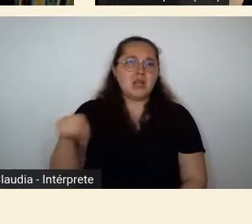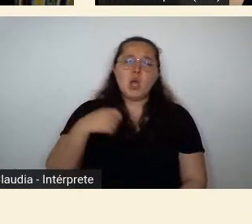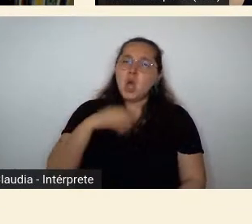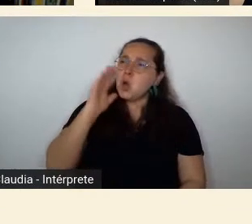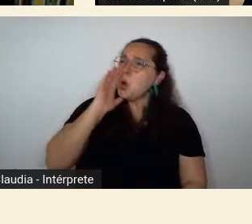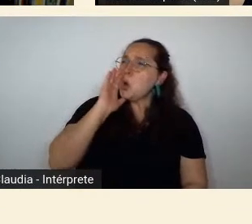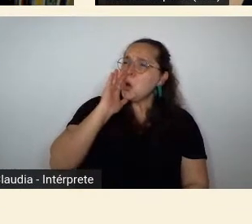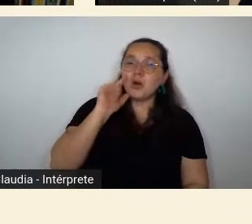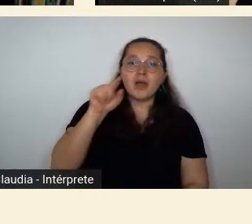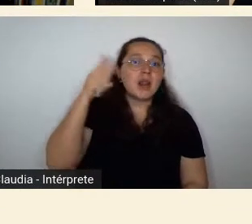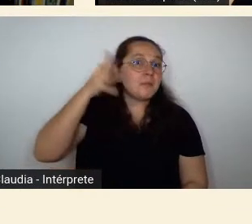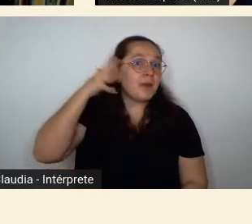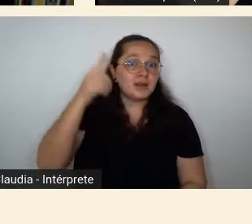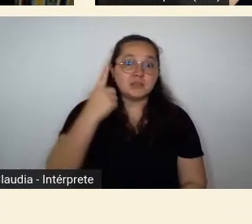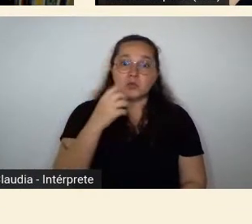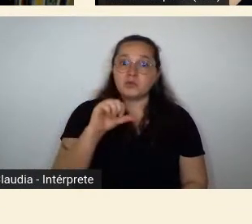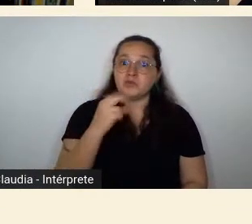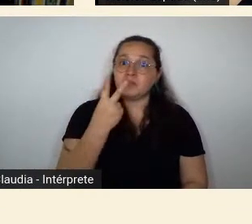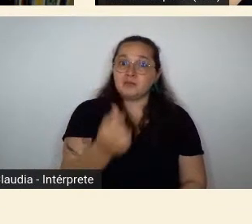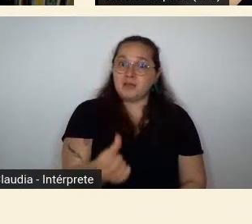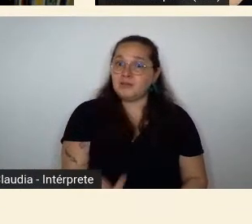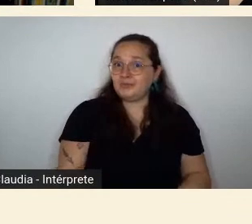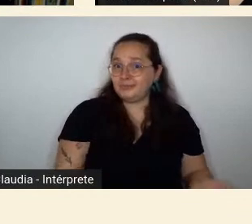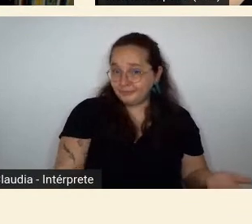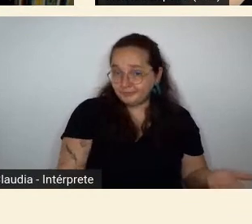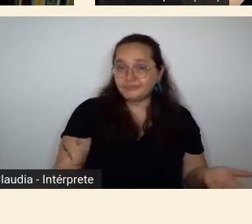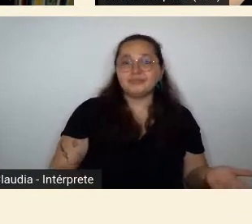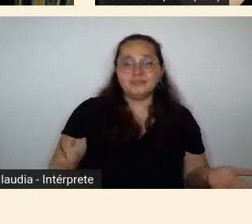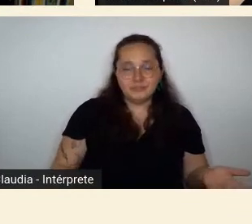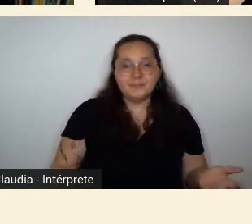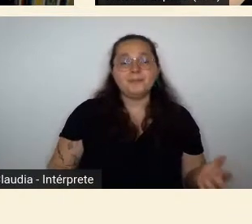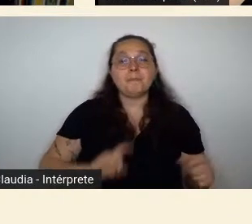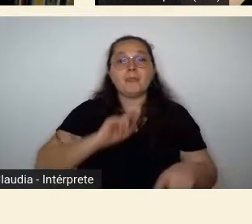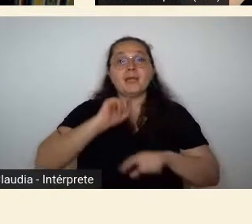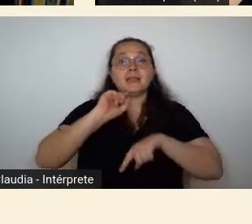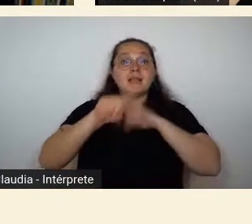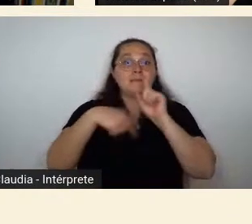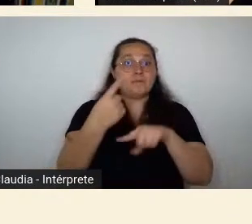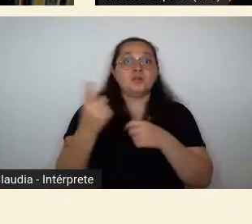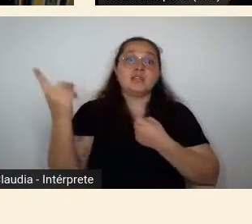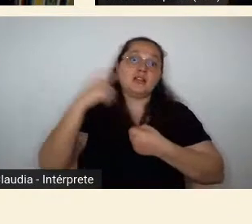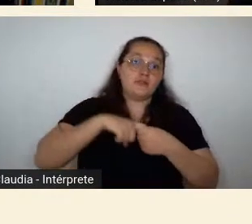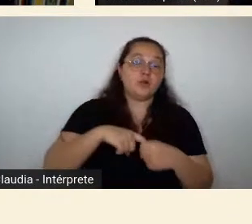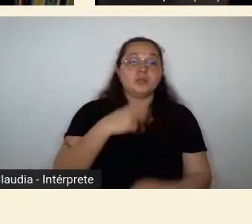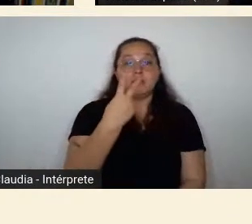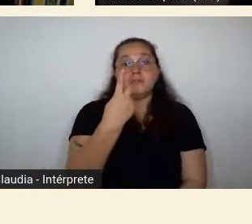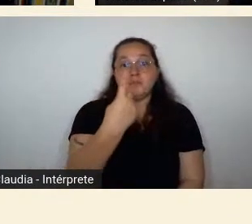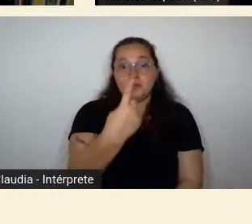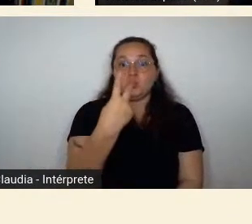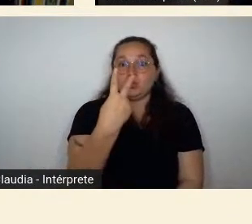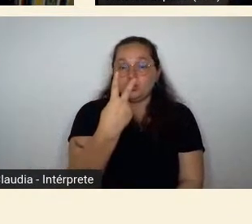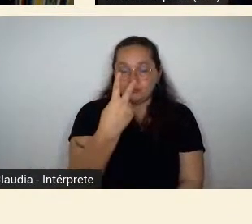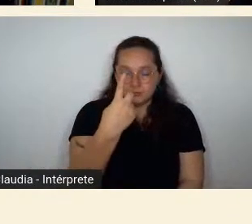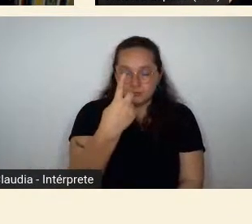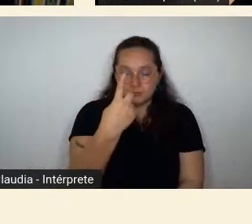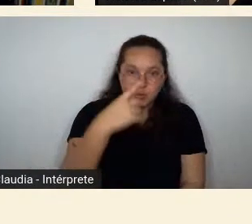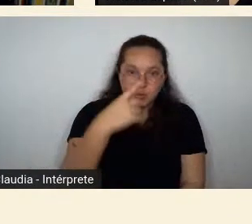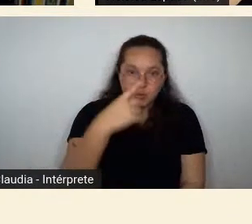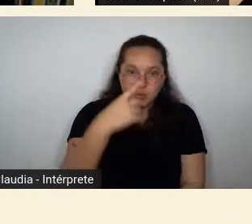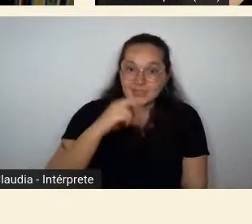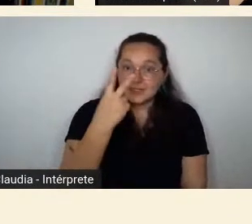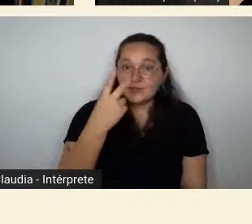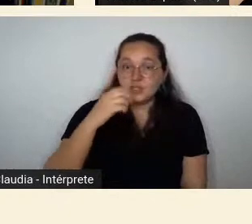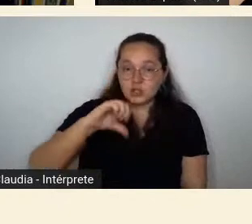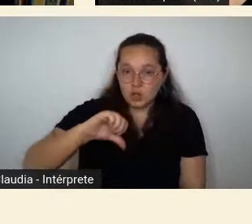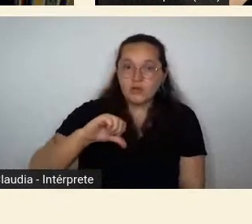em 1926 e no entanto quando ele volta em 1929 quando o